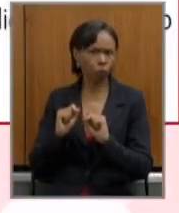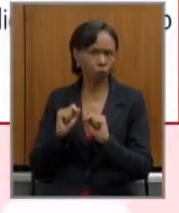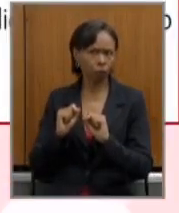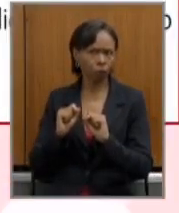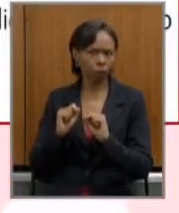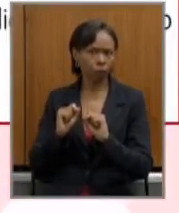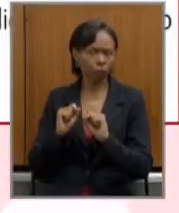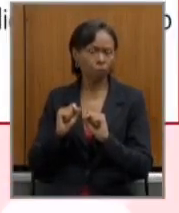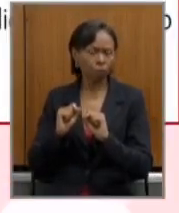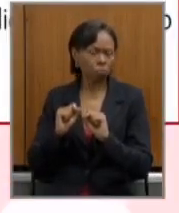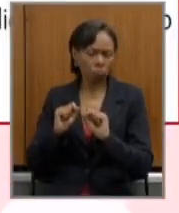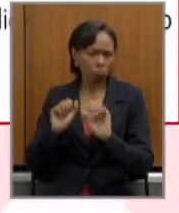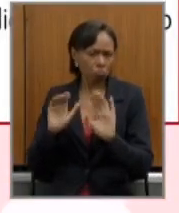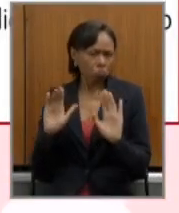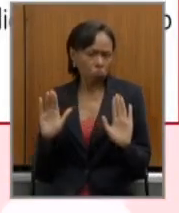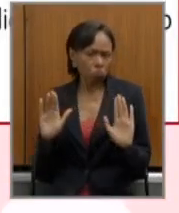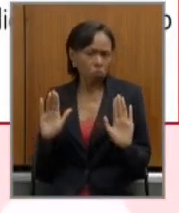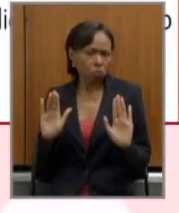mesmo